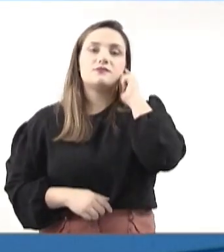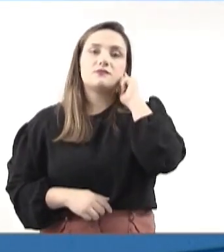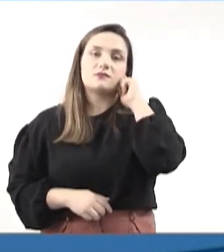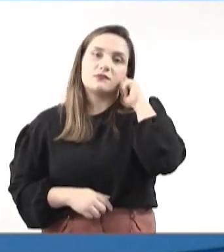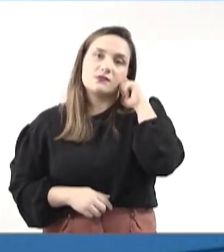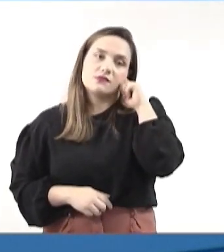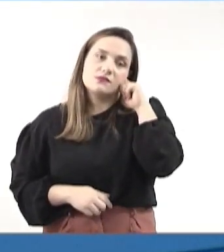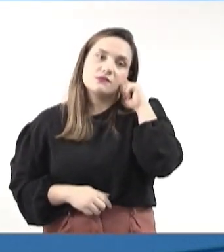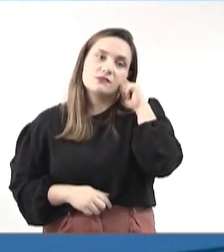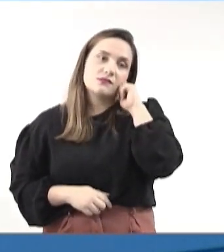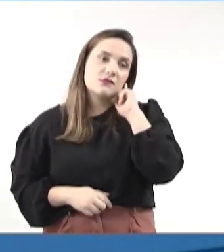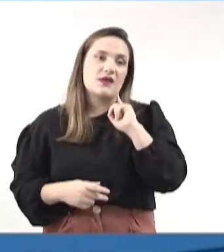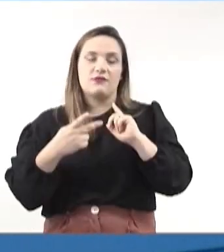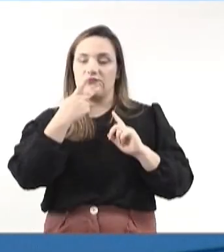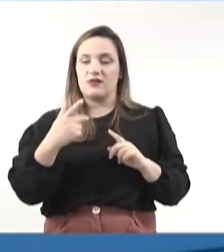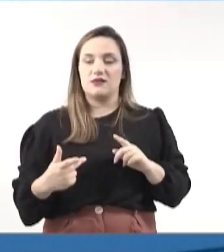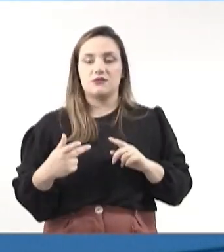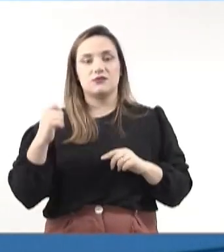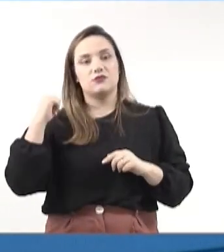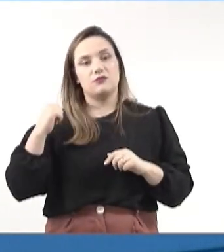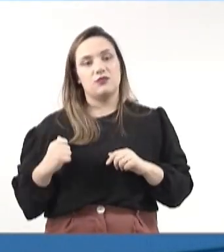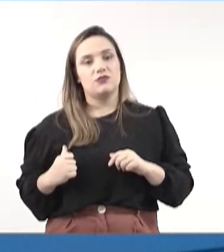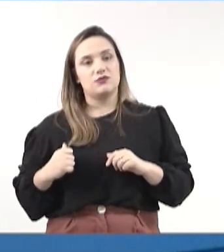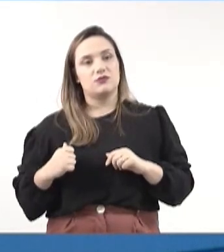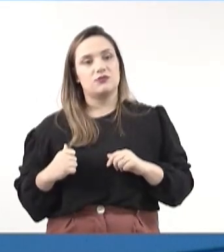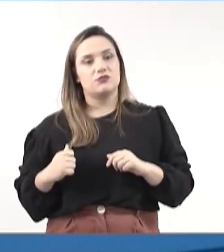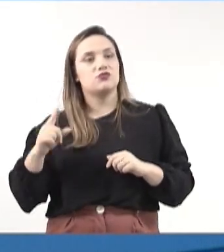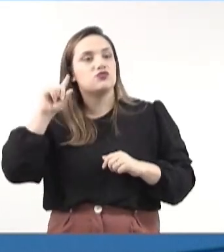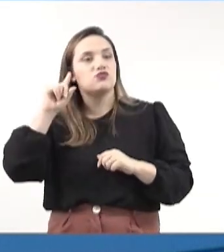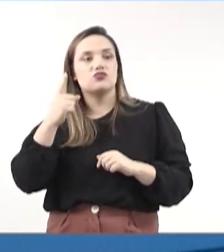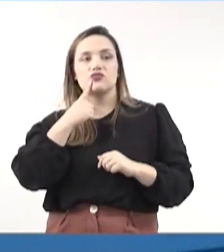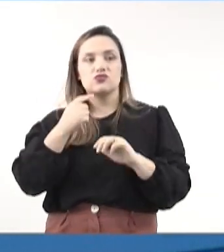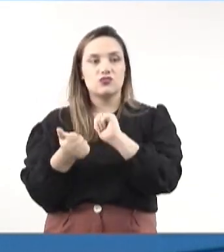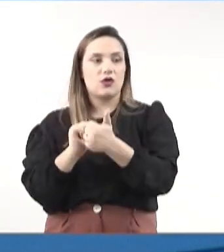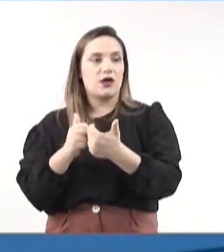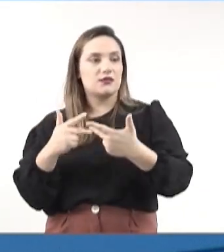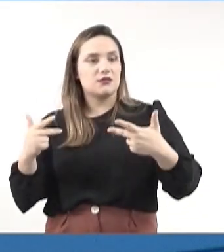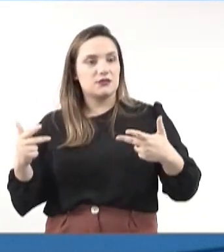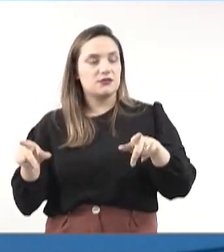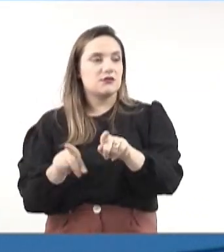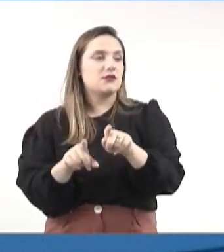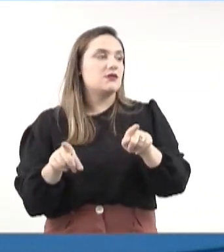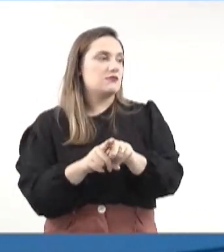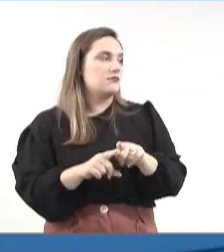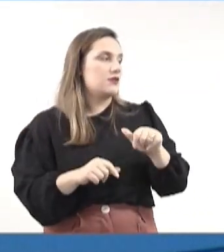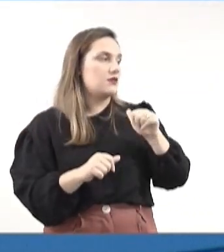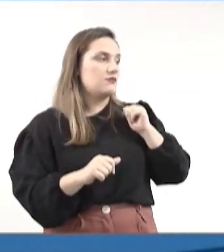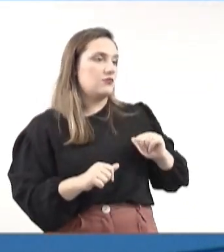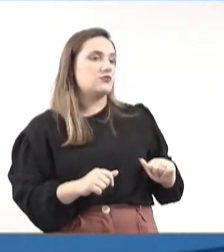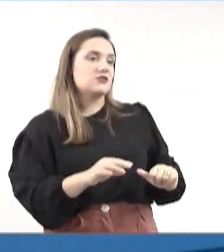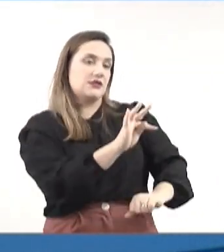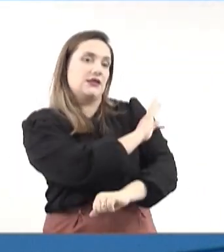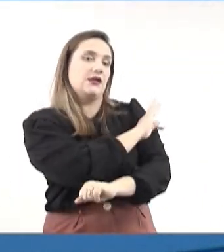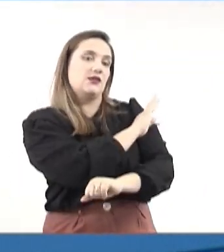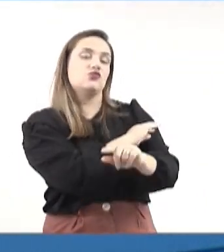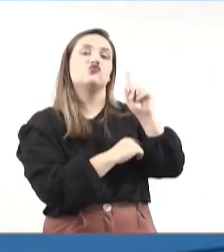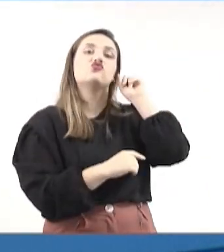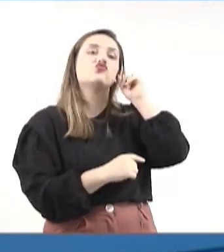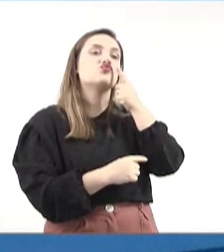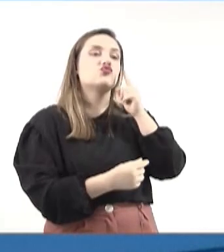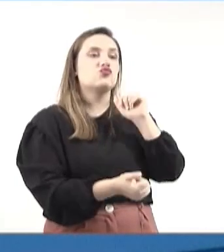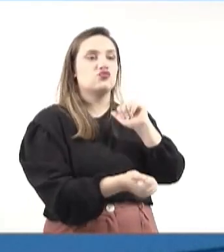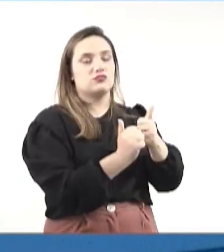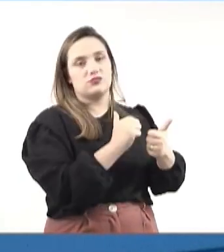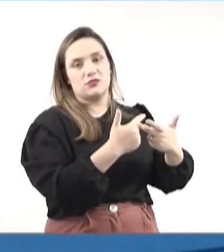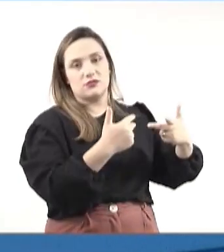sobre bolsa surdo-atleta e bolsa técnico surdo-atleta. E